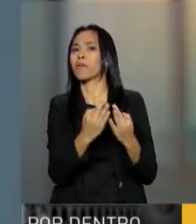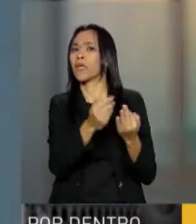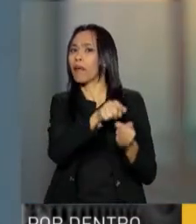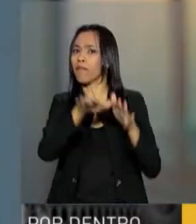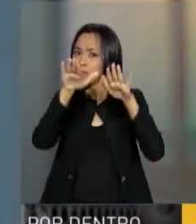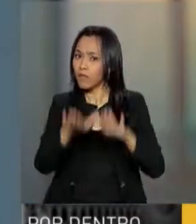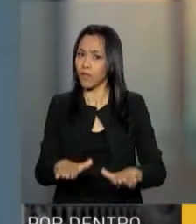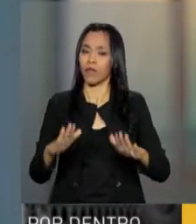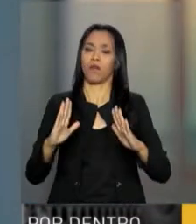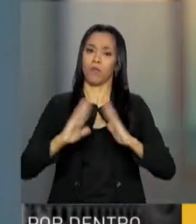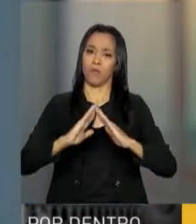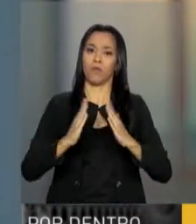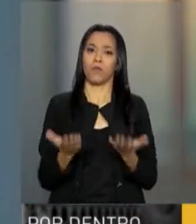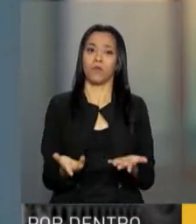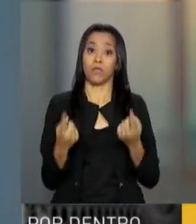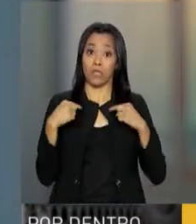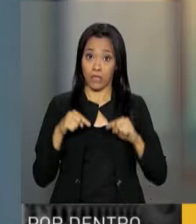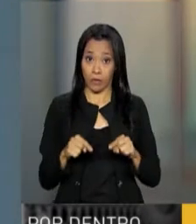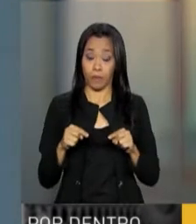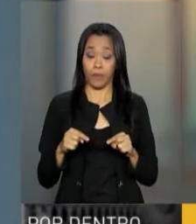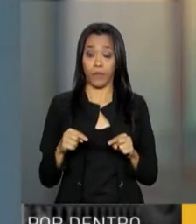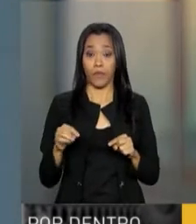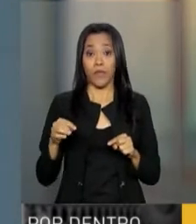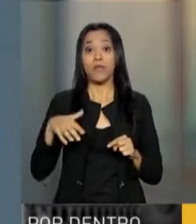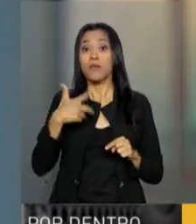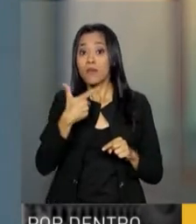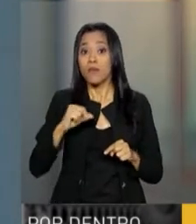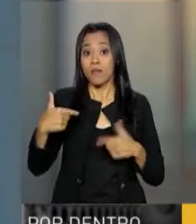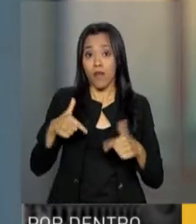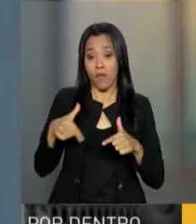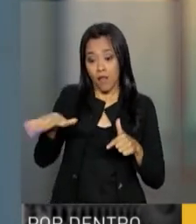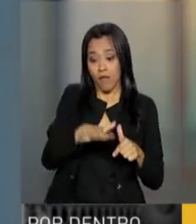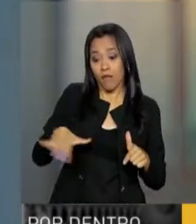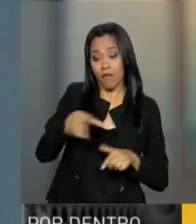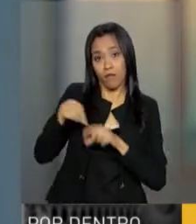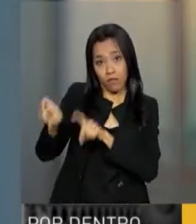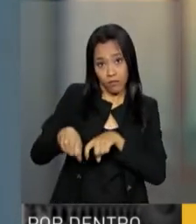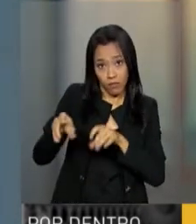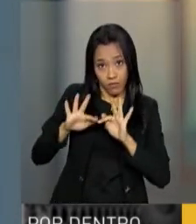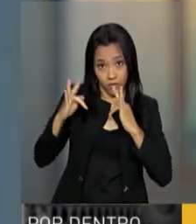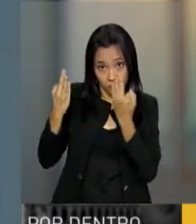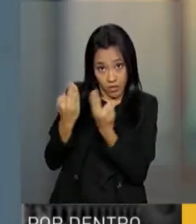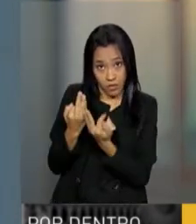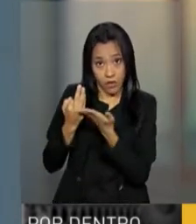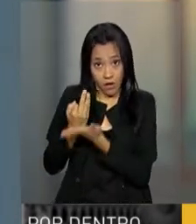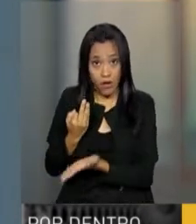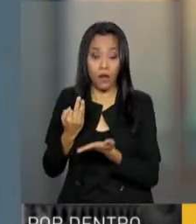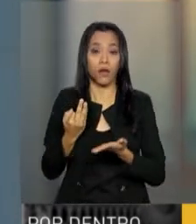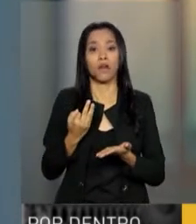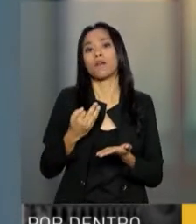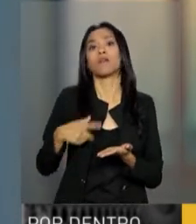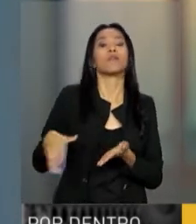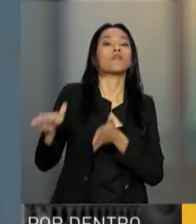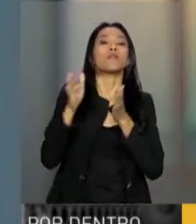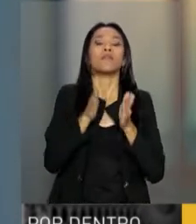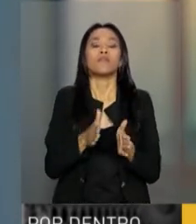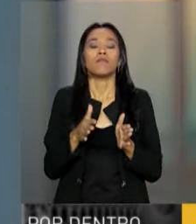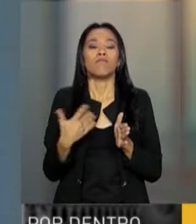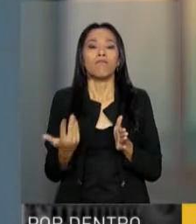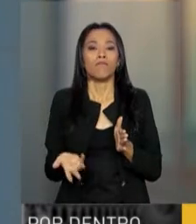produtor rural da área de agricultura familiar, o trabalhador rural,